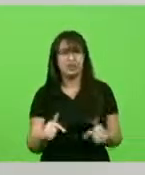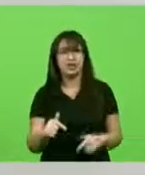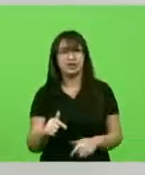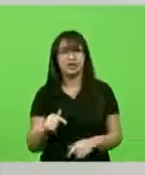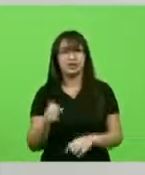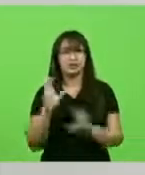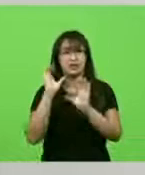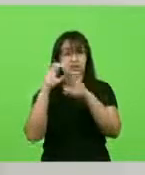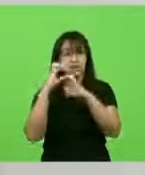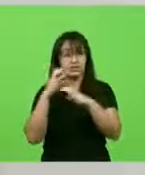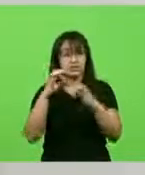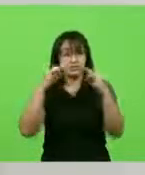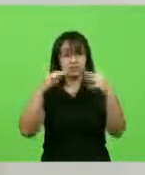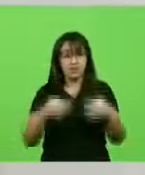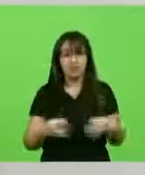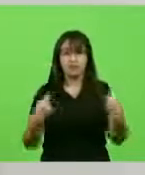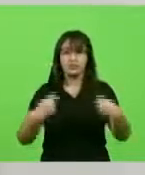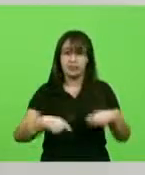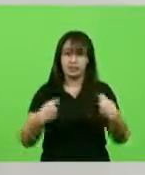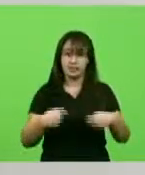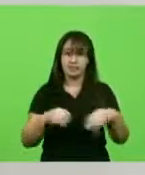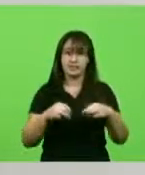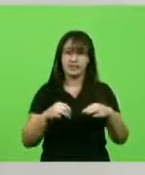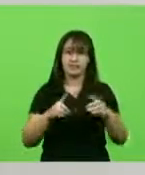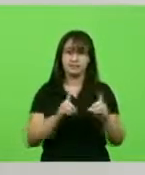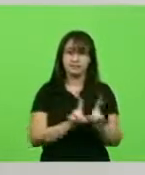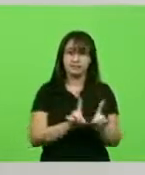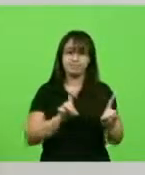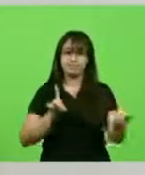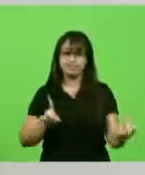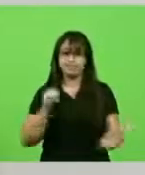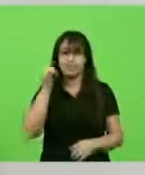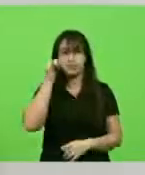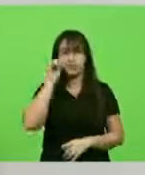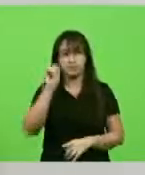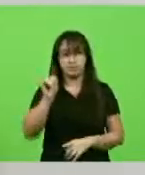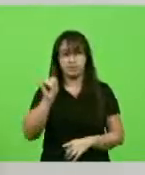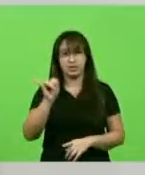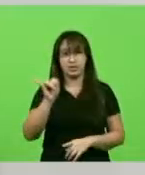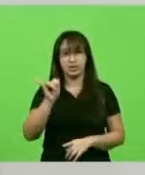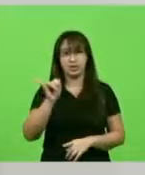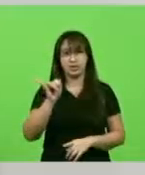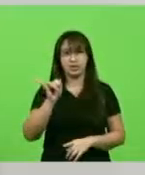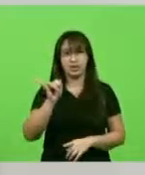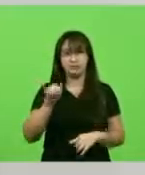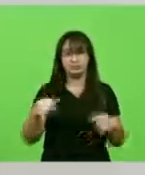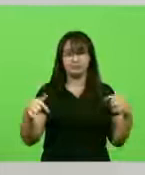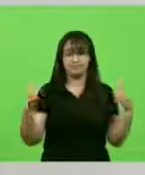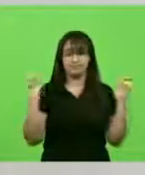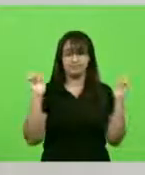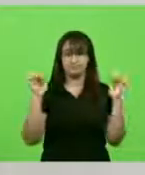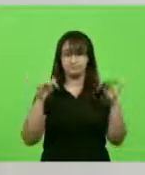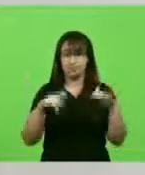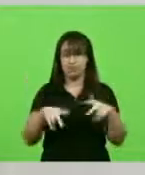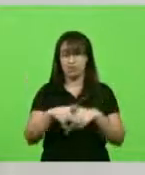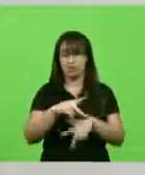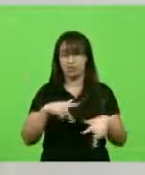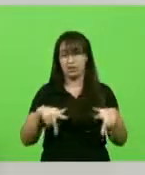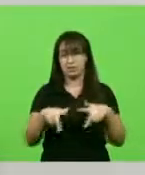que é necessário mesmo tendo a vacina que já se iniciou,